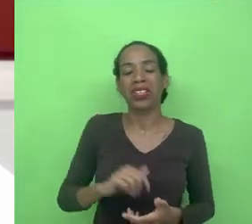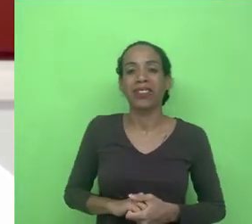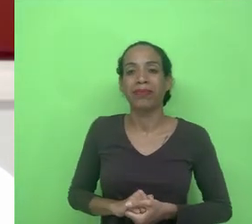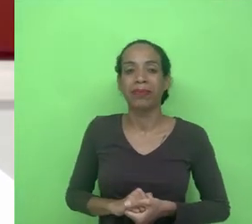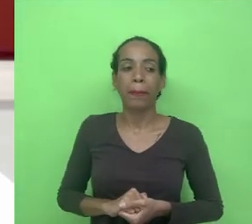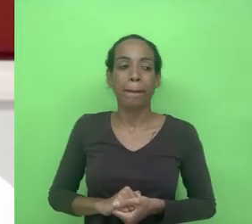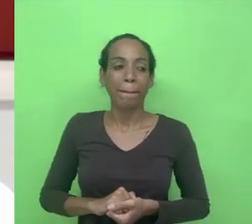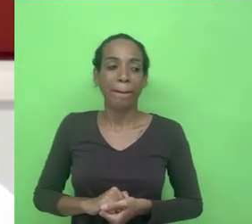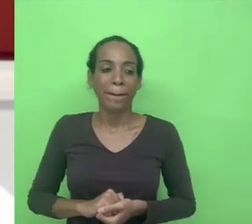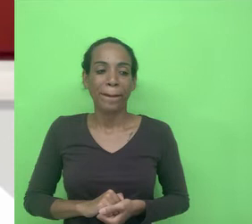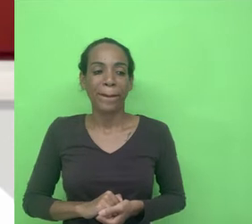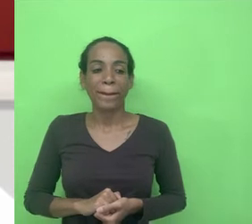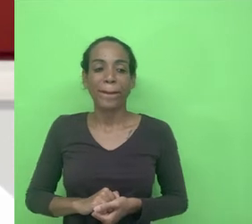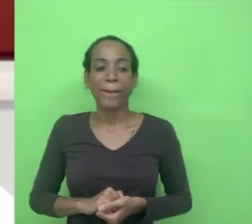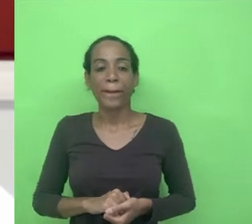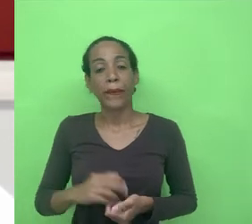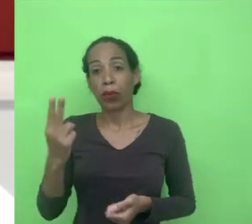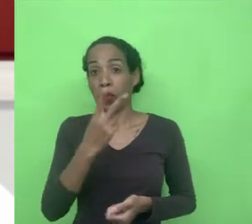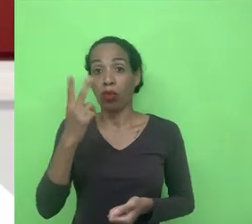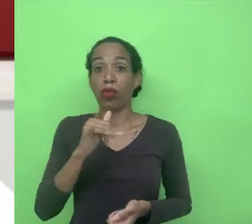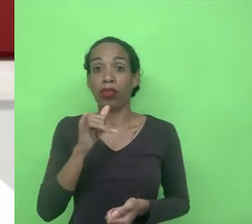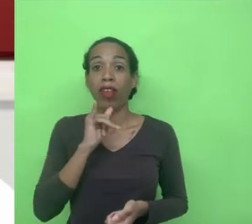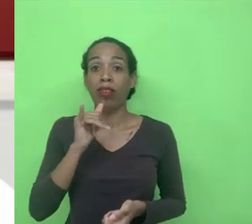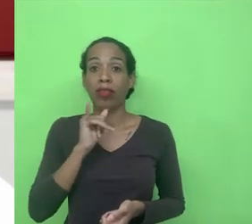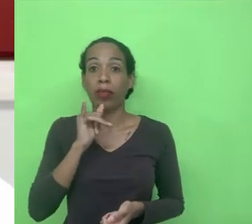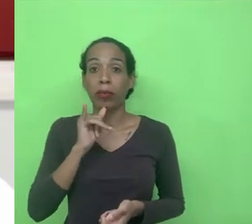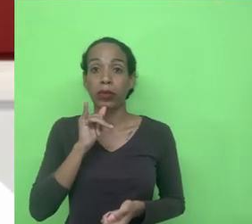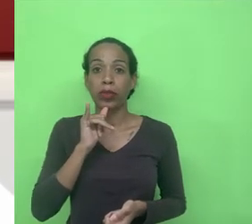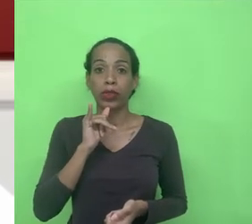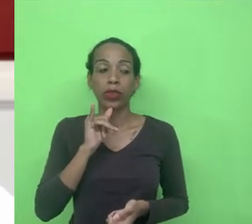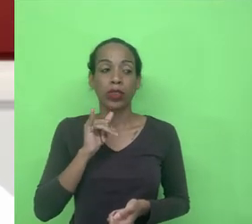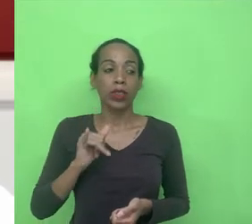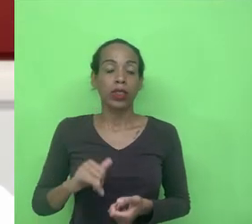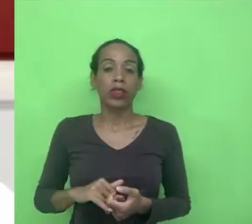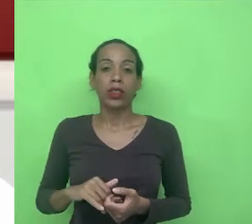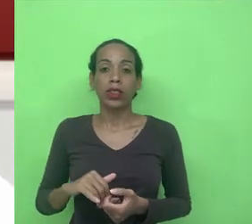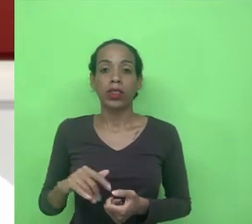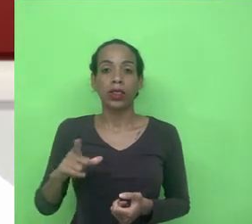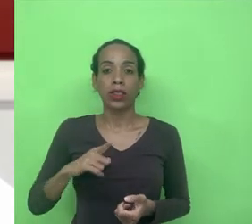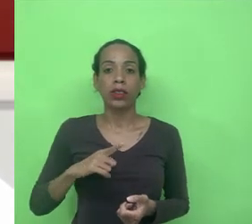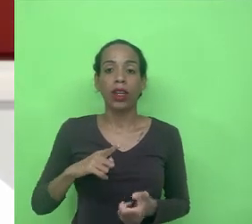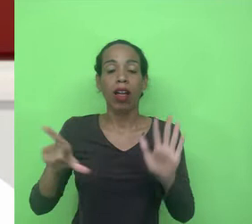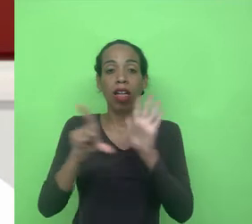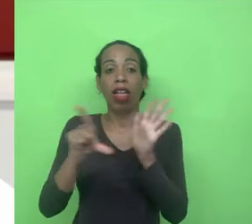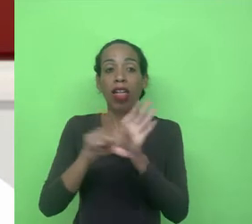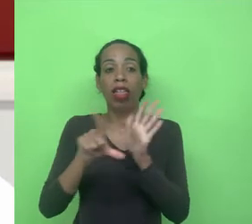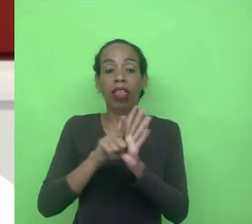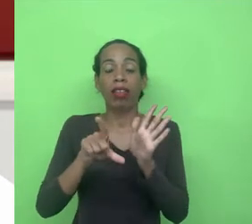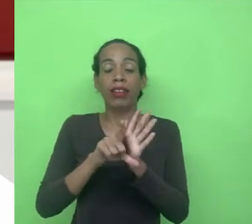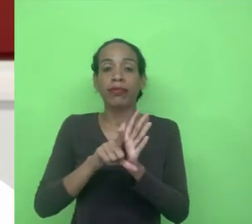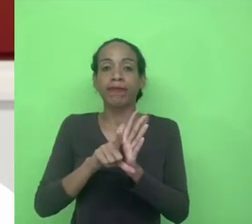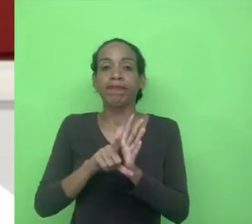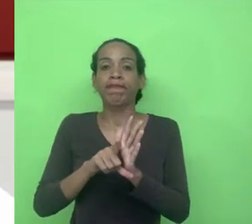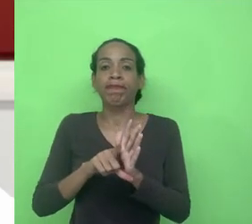ou seja esses dois exemplos esses exemplos eles nos dizem que a lei nacional ela é um instrumento